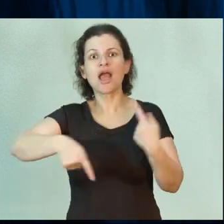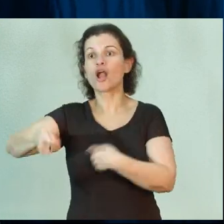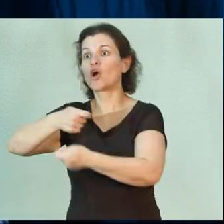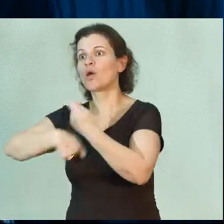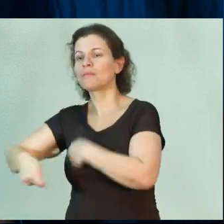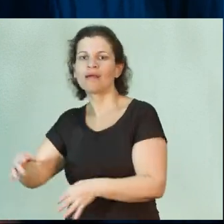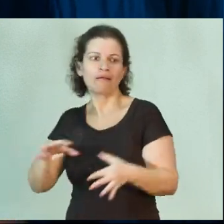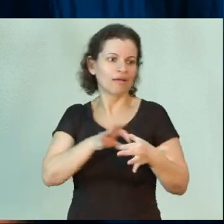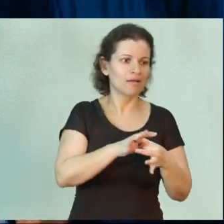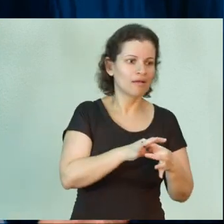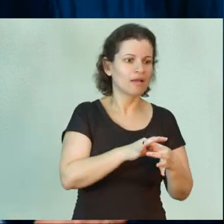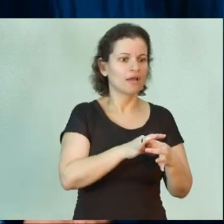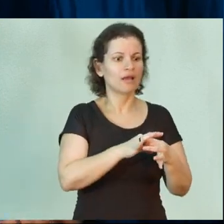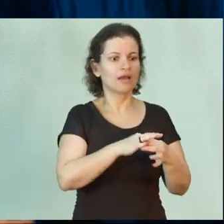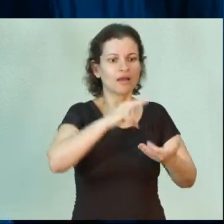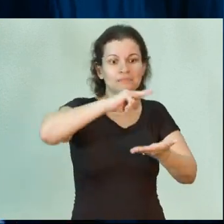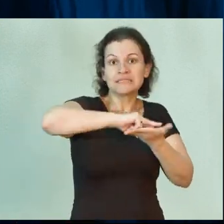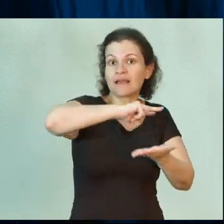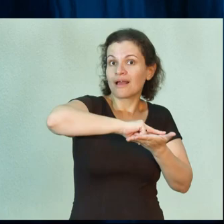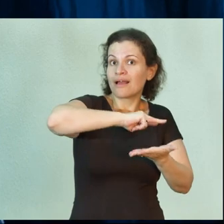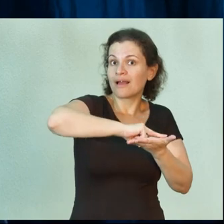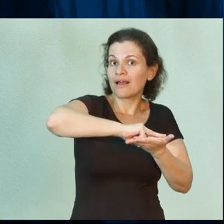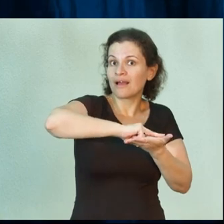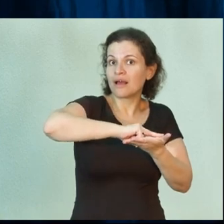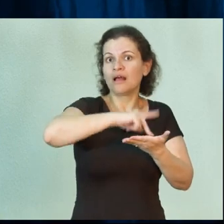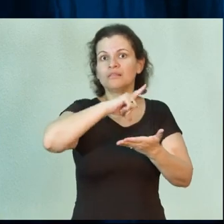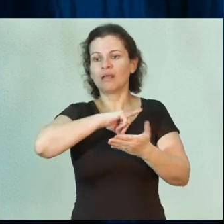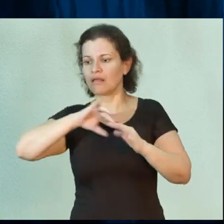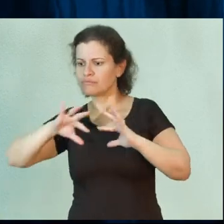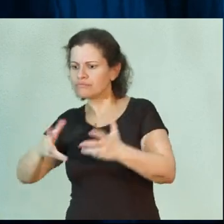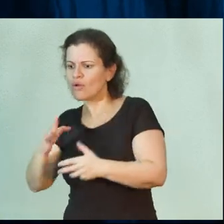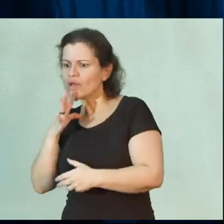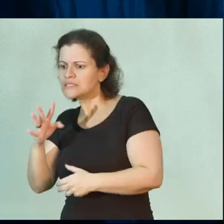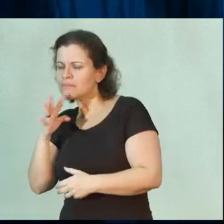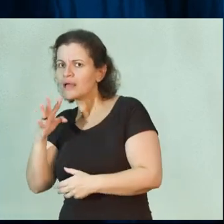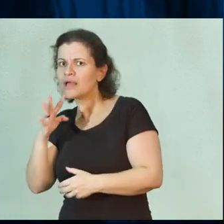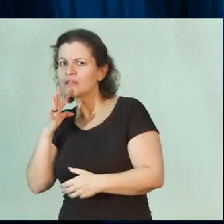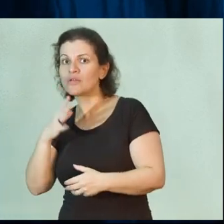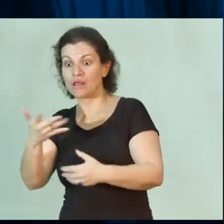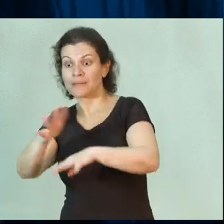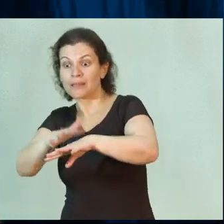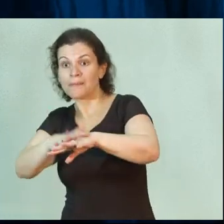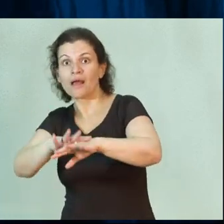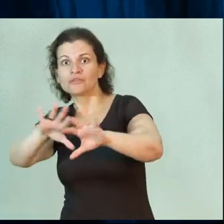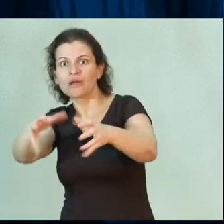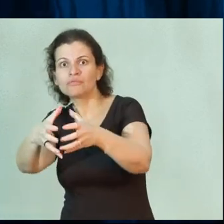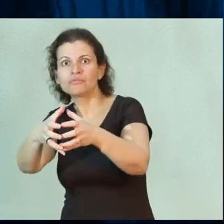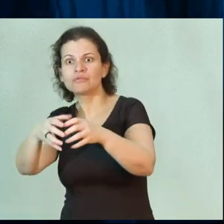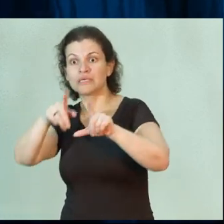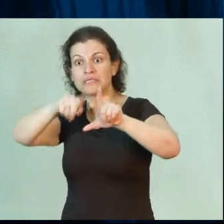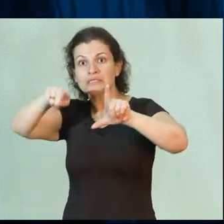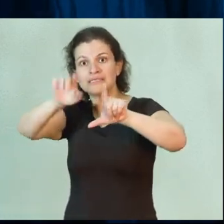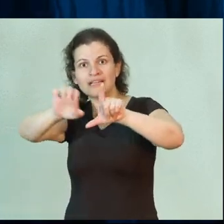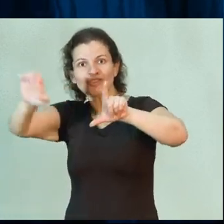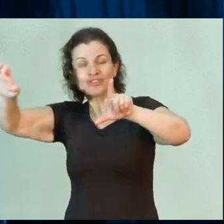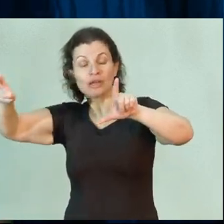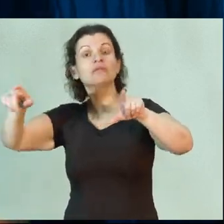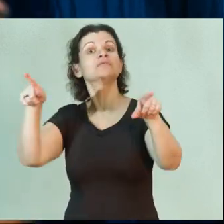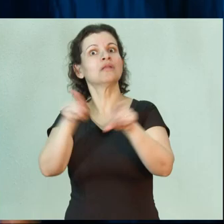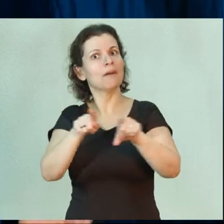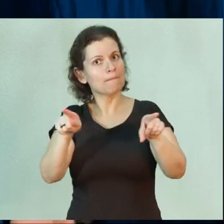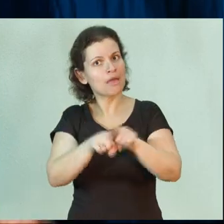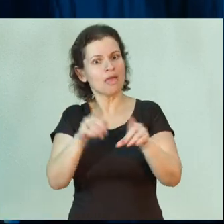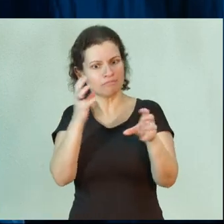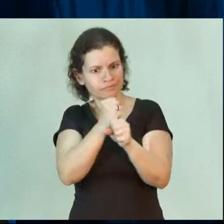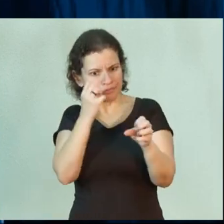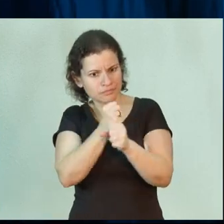economia com o campo da psicanálise, há um conjunto de conhecimentos que vem da matemática, da estatística, e também